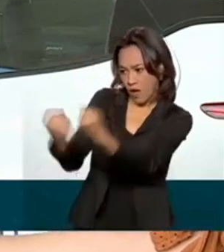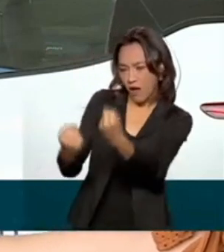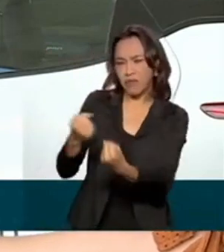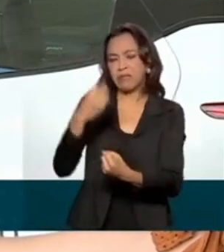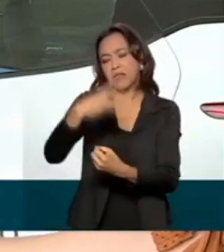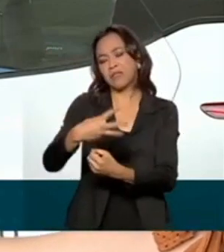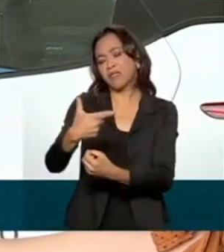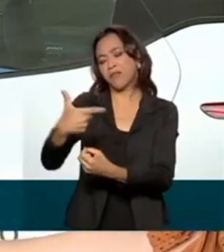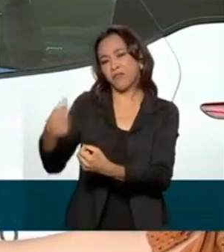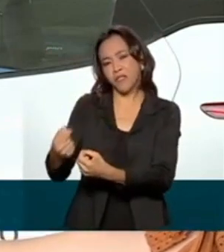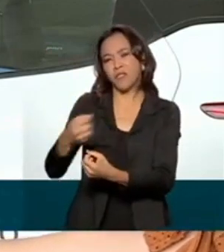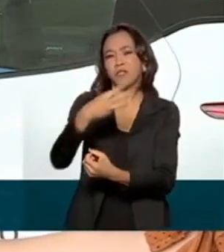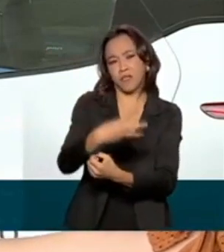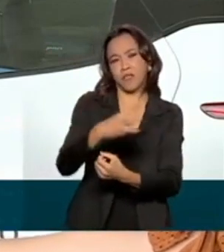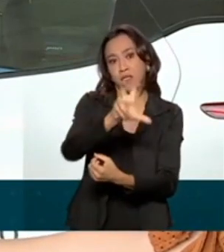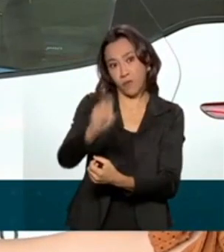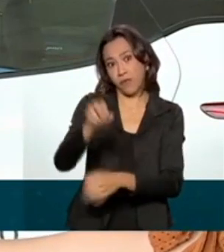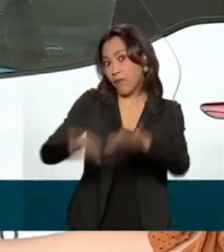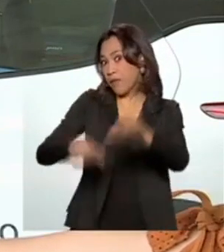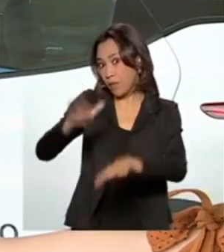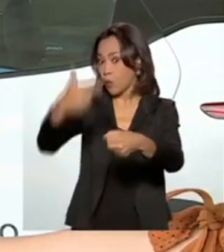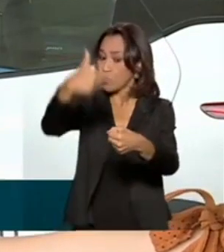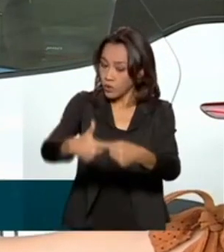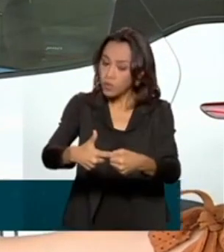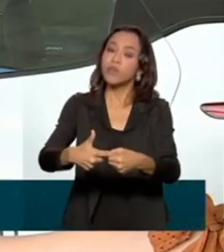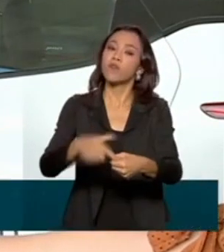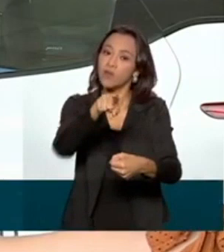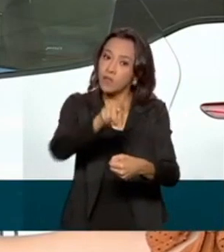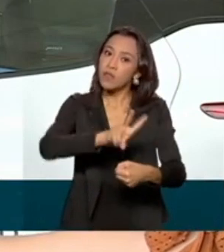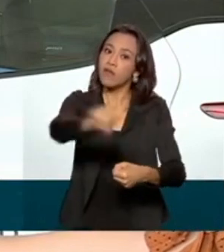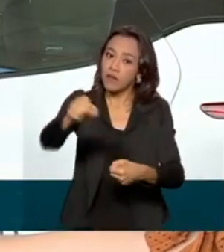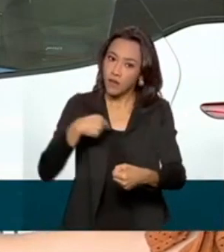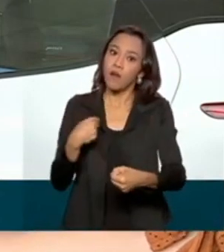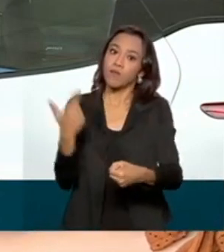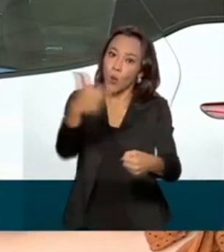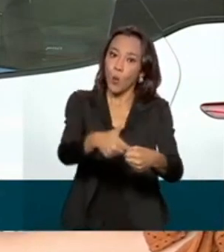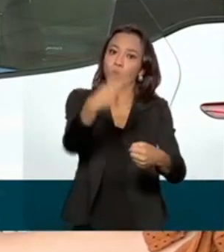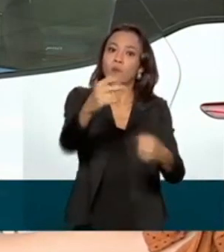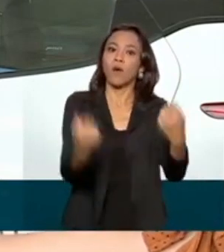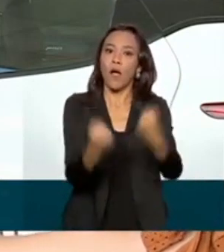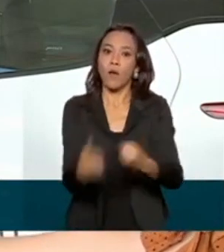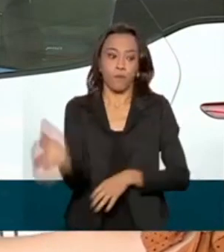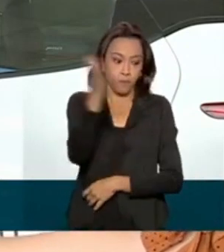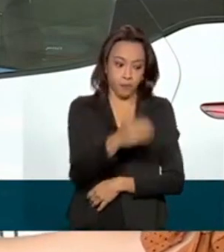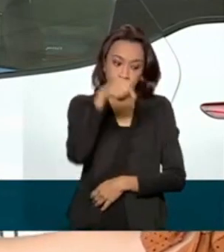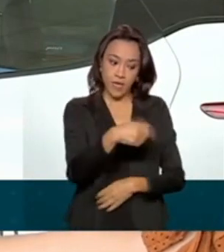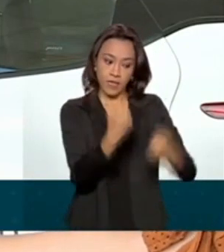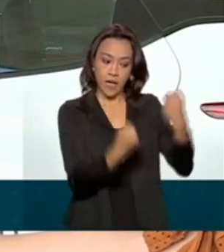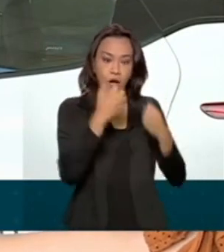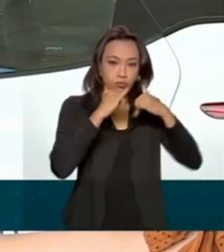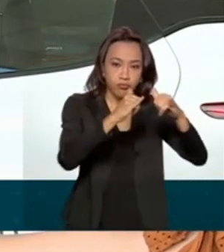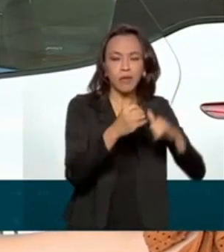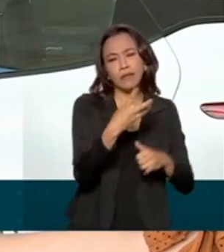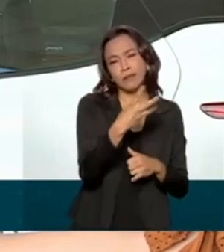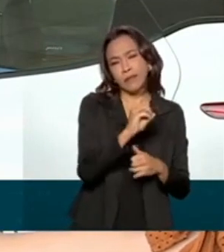320, 350, dependendo do combustível que você vai estar investindo no seu veículo. Já no elétrico, você vai gastar em torno